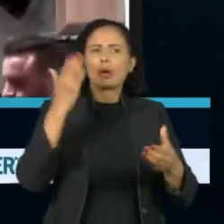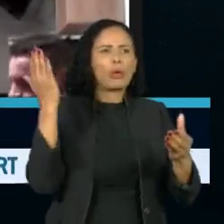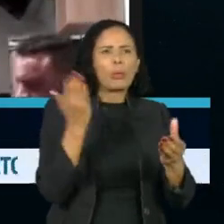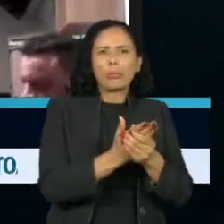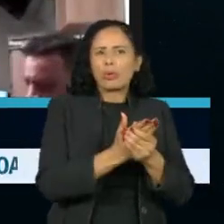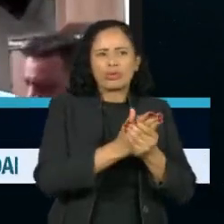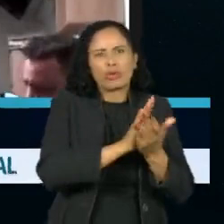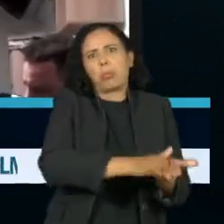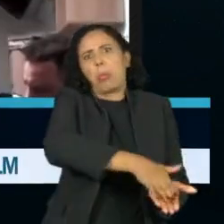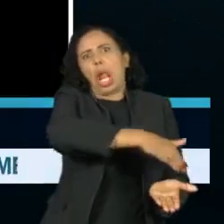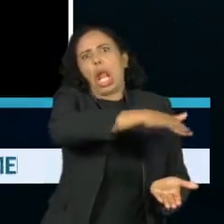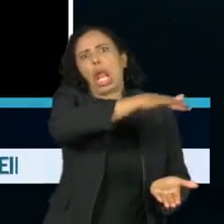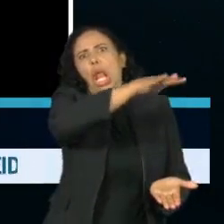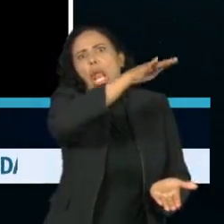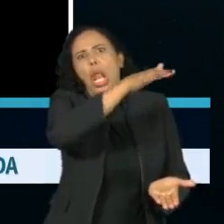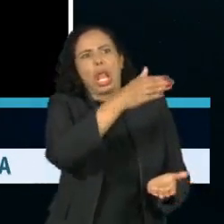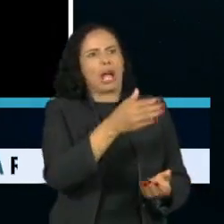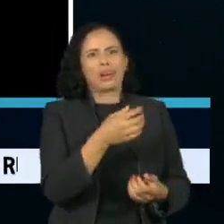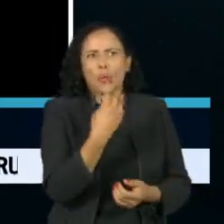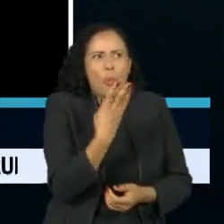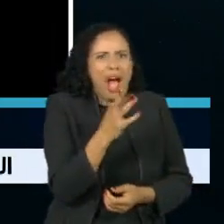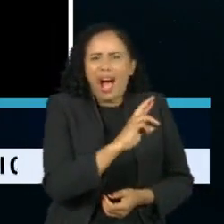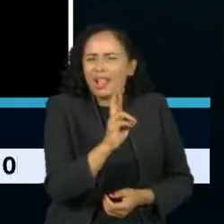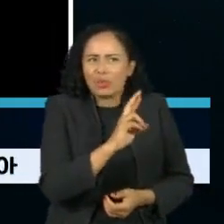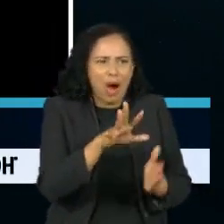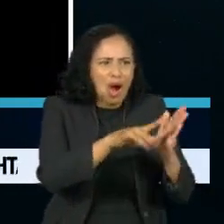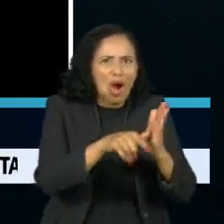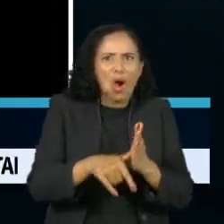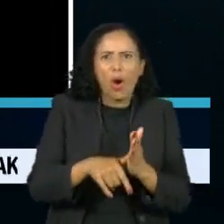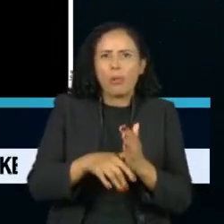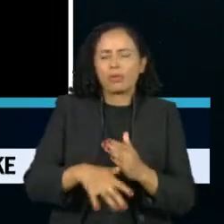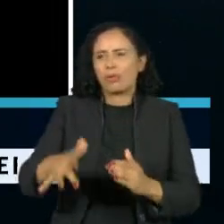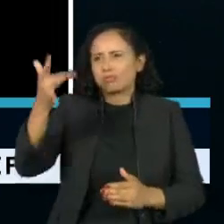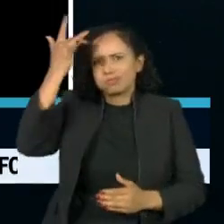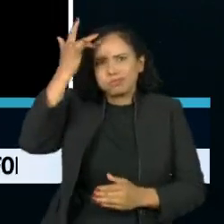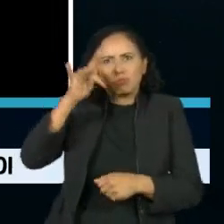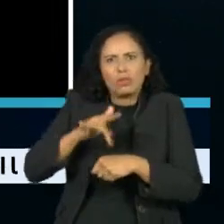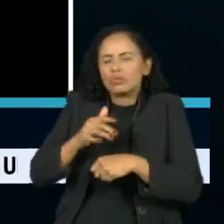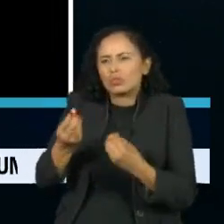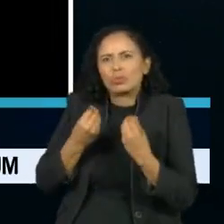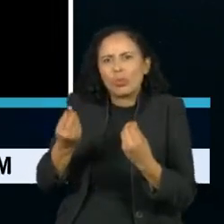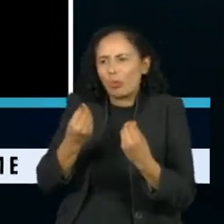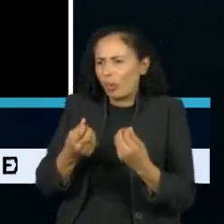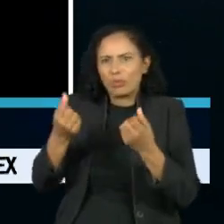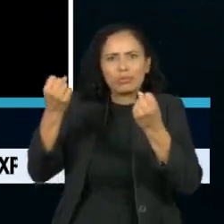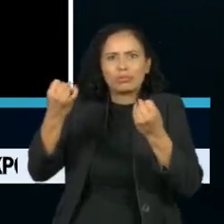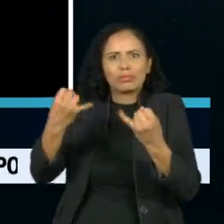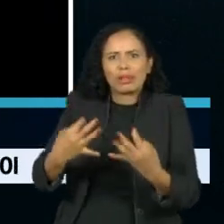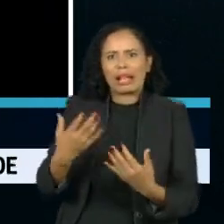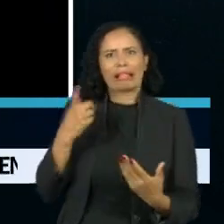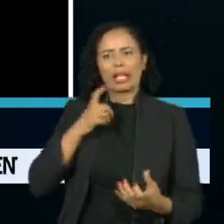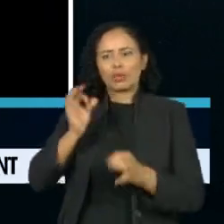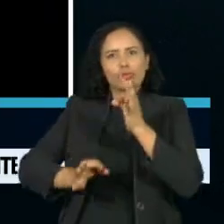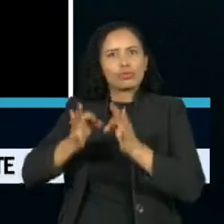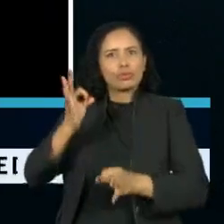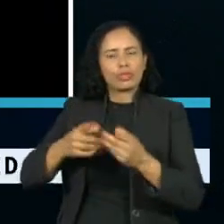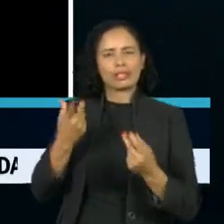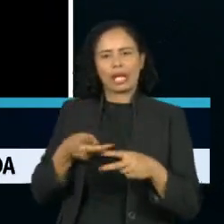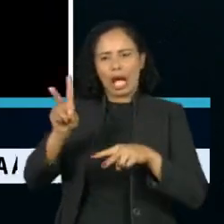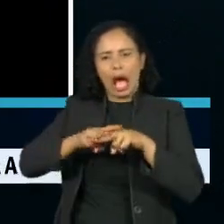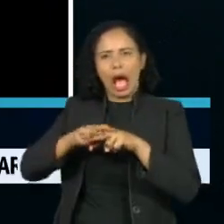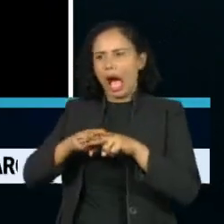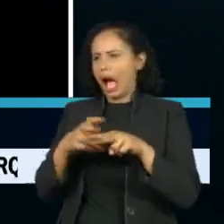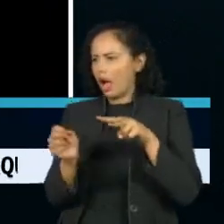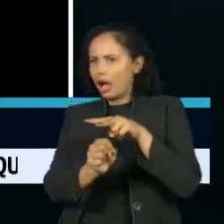na instância superior. É um absurdo nós estarmos tendo que julgar um habeas corpus onde se discute